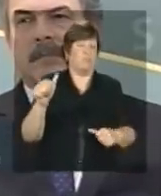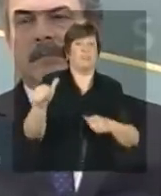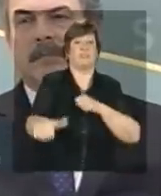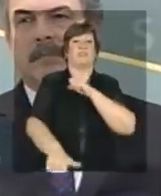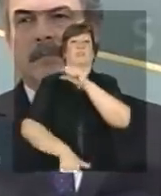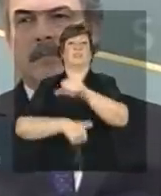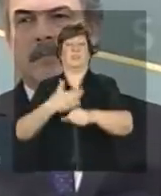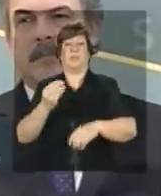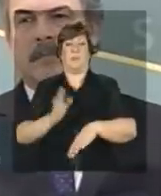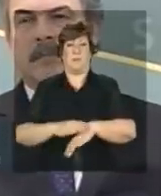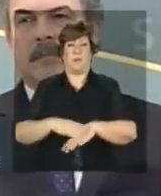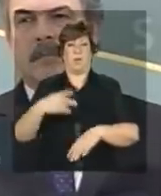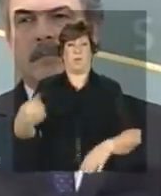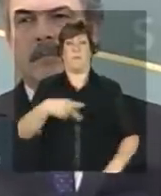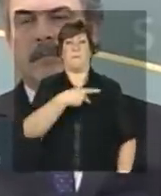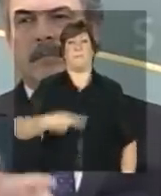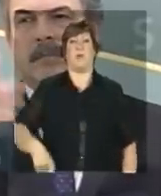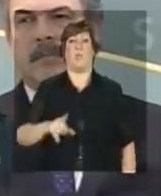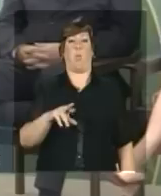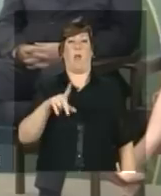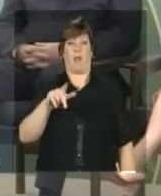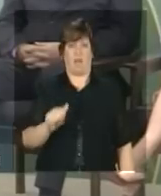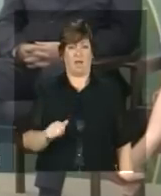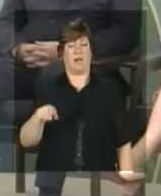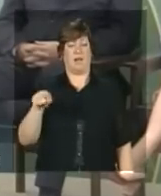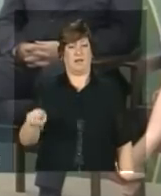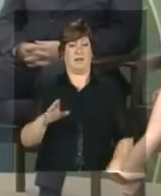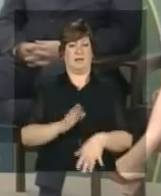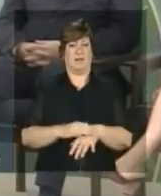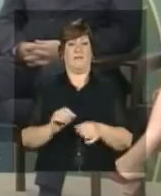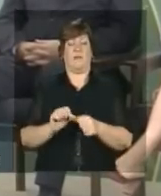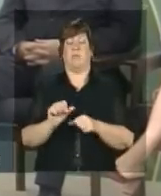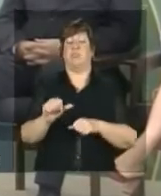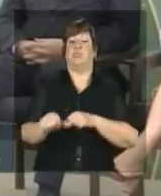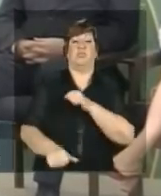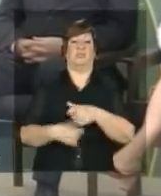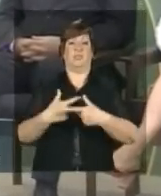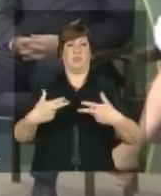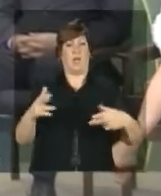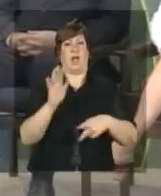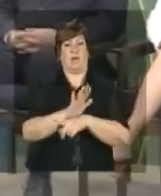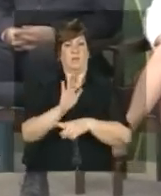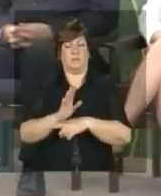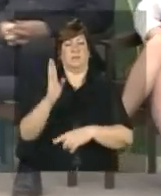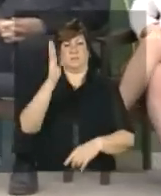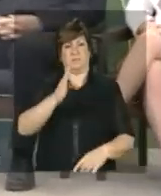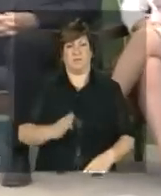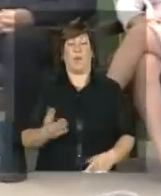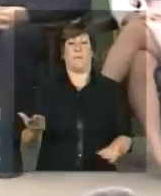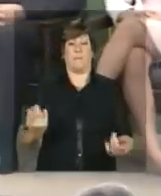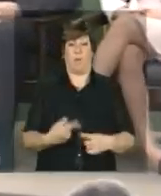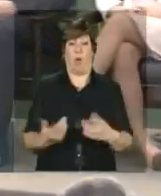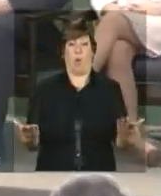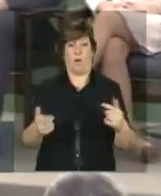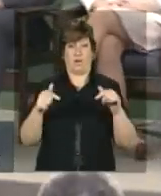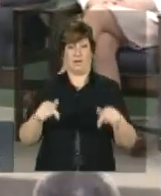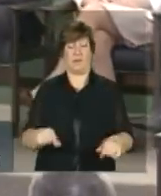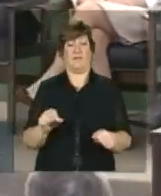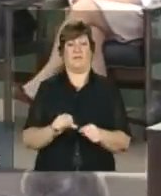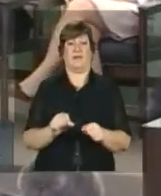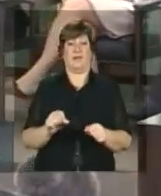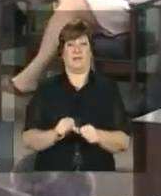pelo presidente Lula, porque aqui hoje nós estamos celebrando, nós estamos fazendo uma